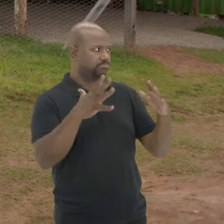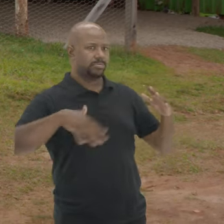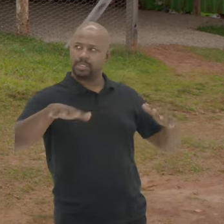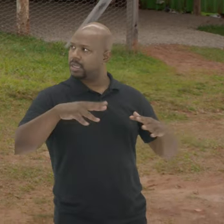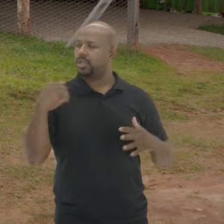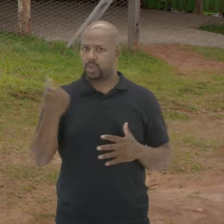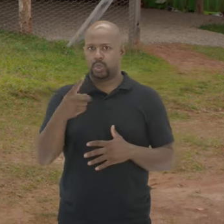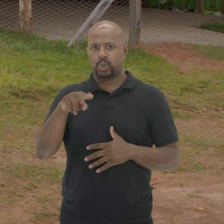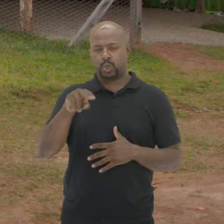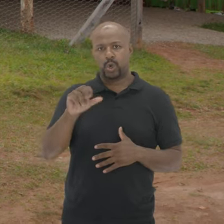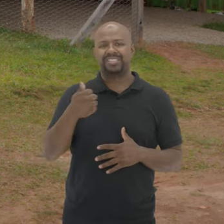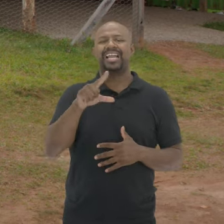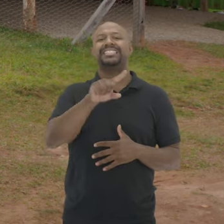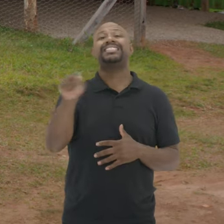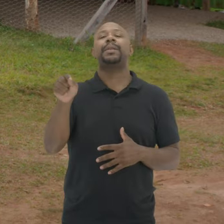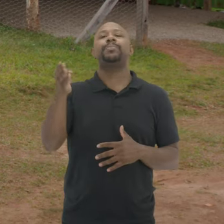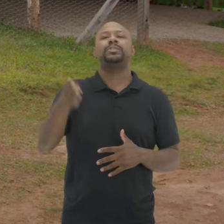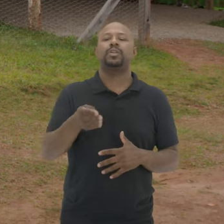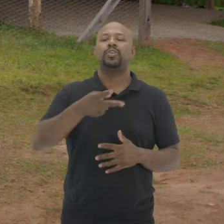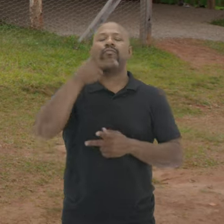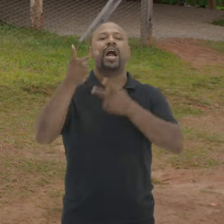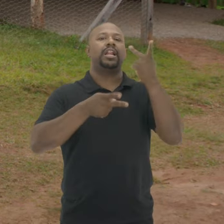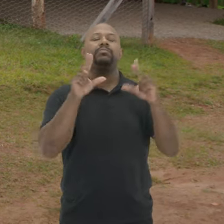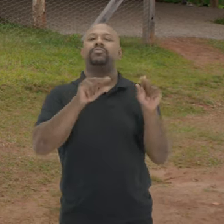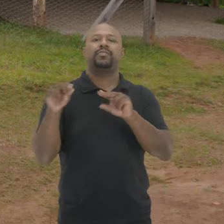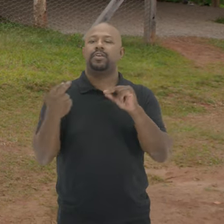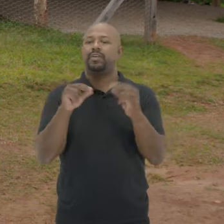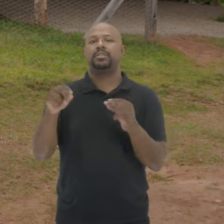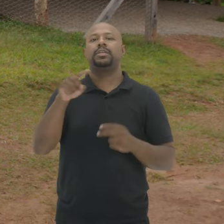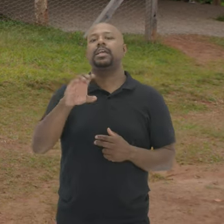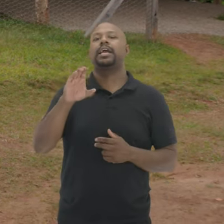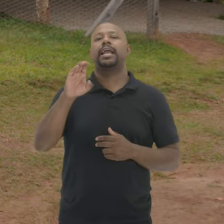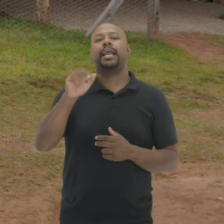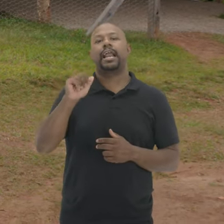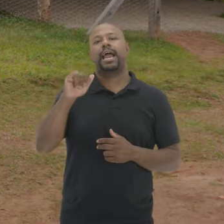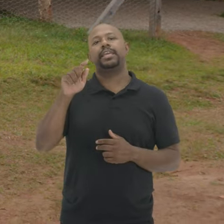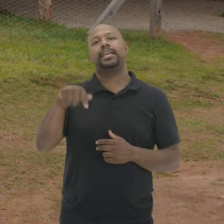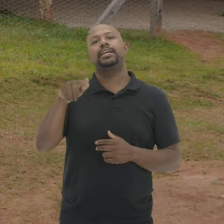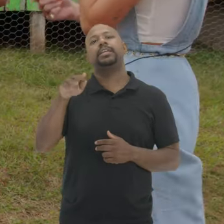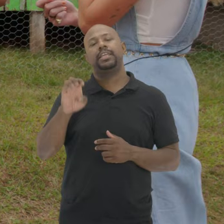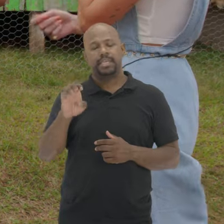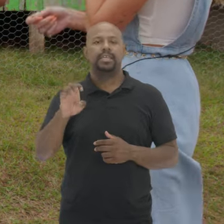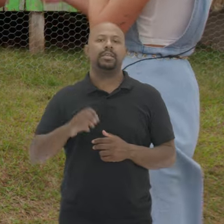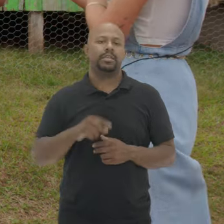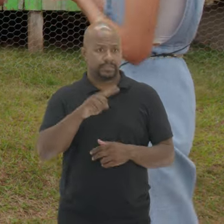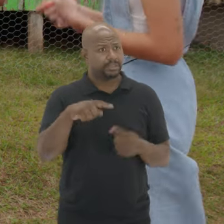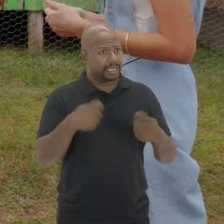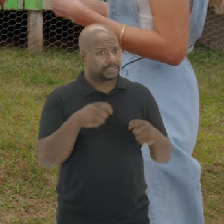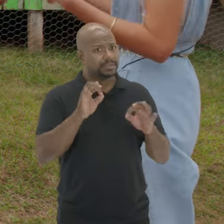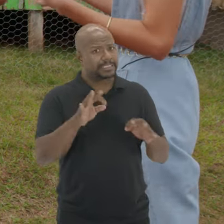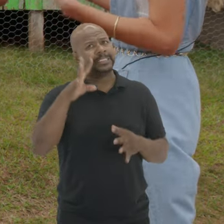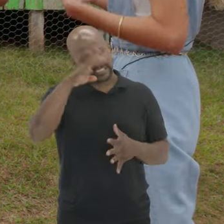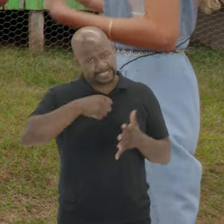aldeia Nossa aqui É 100% falante 100% falante Paingang E vocês tem que